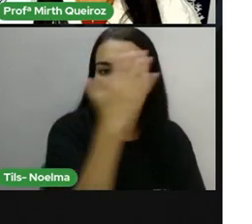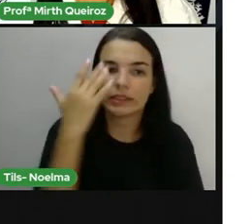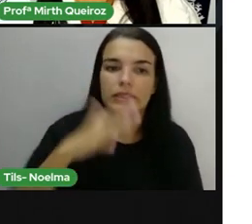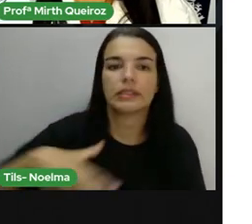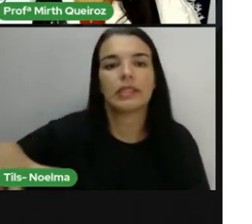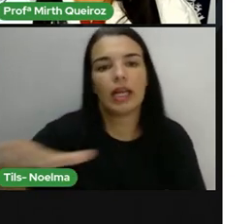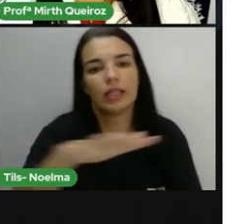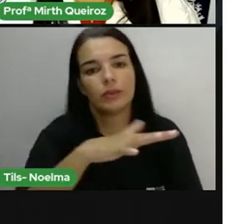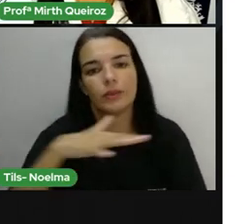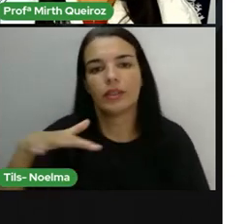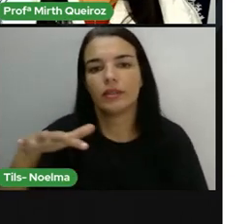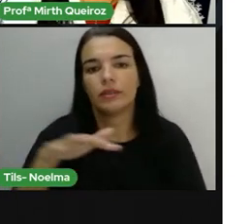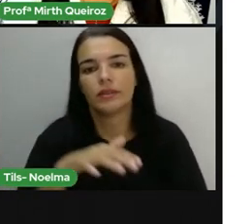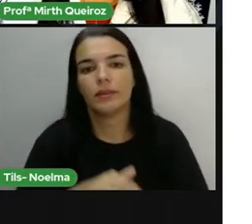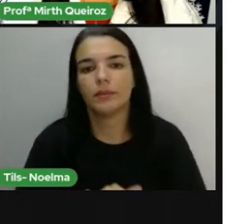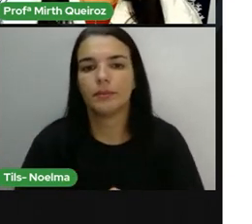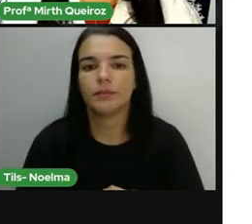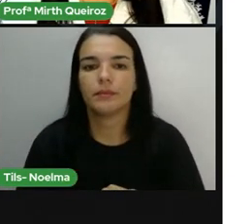a UCN, né?